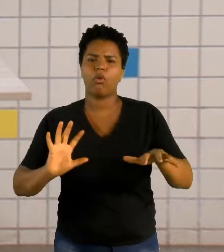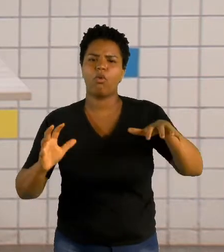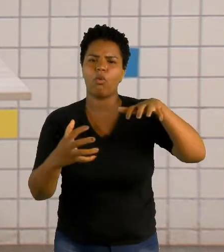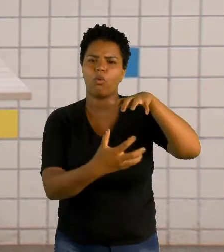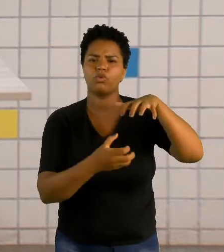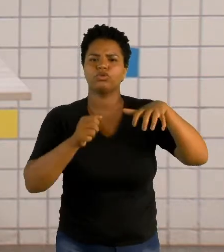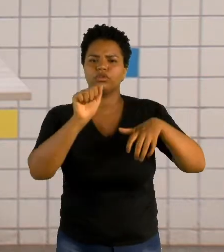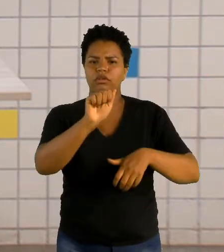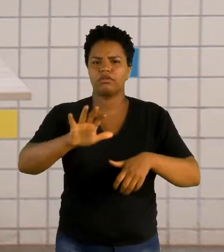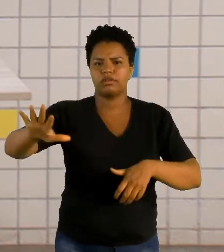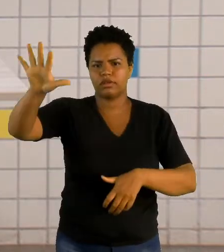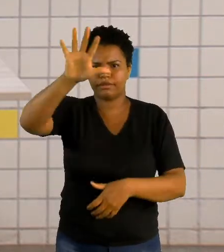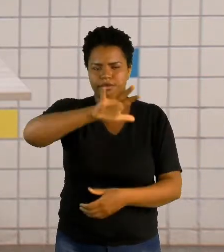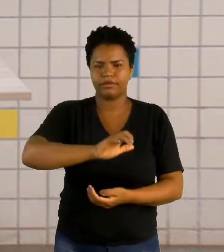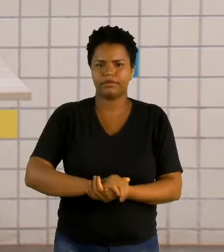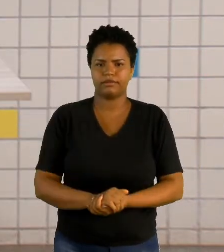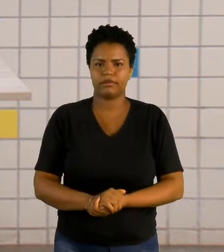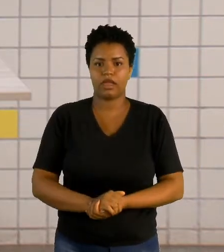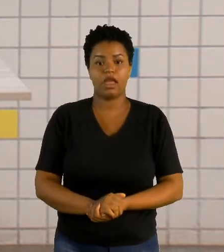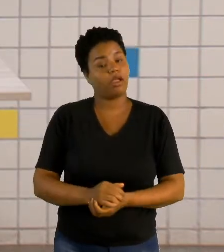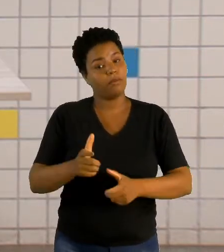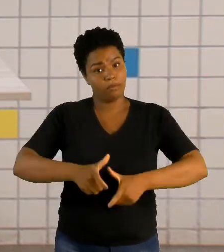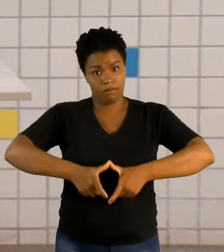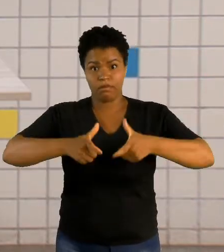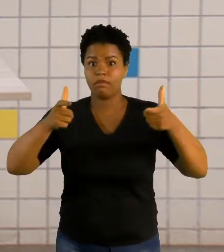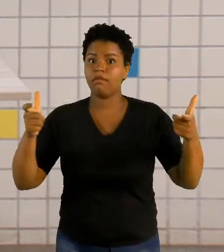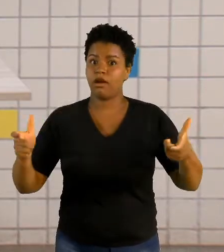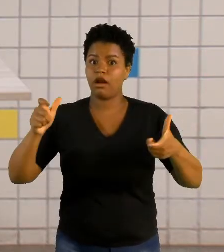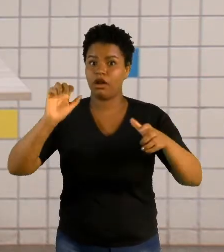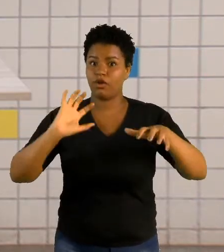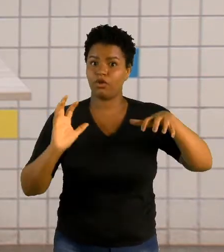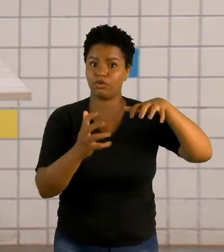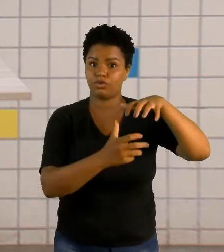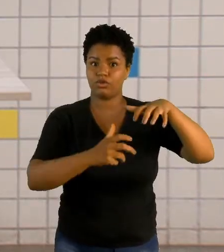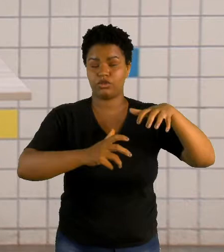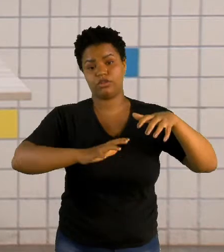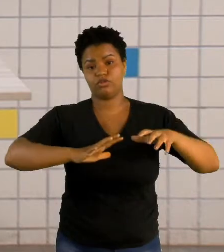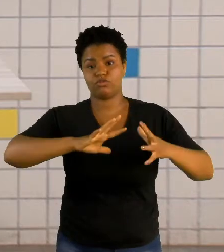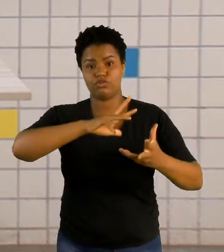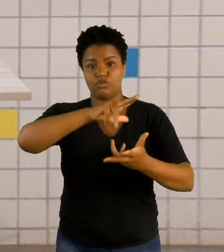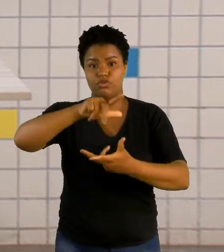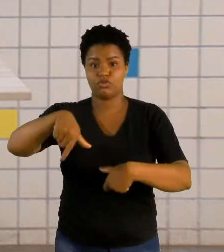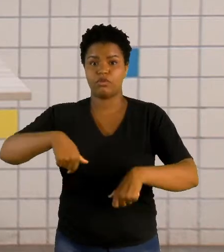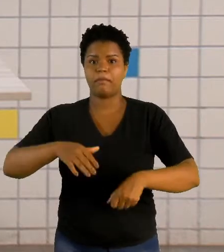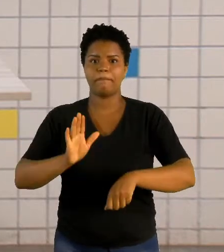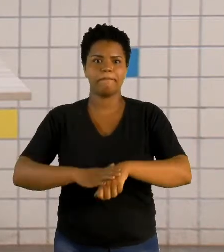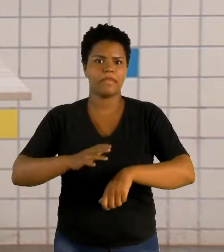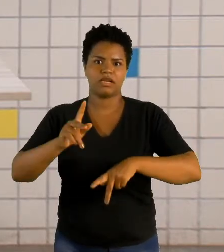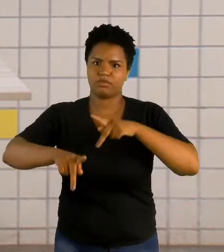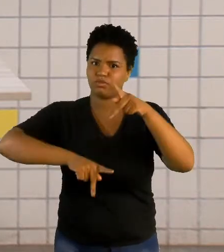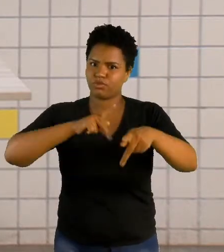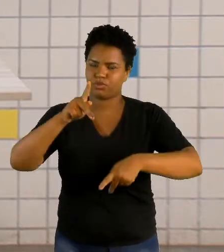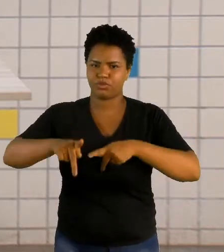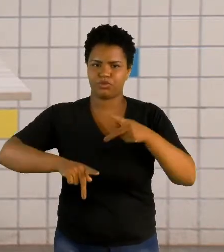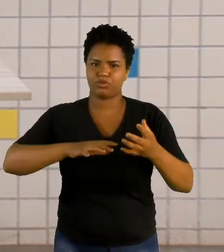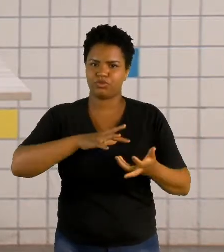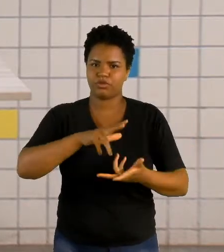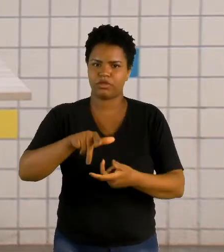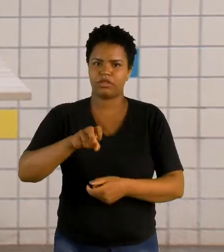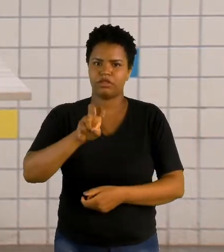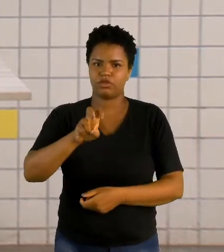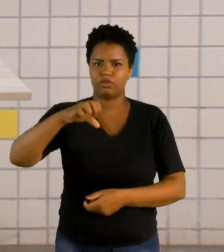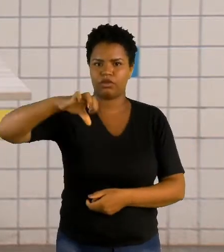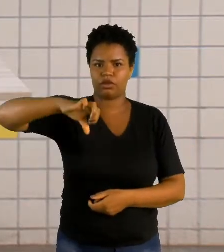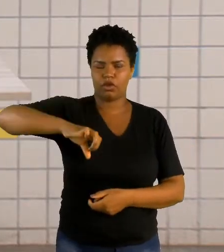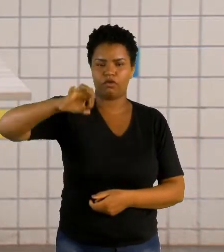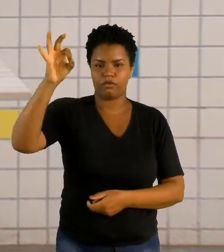nós estávamos falando do maior continente do mundo, do continente mais populoso que ocupa, que tem, né? 59%